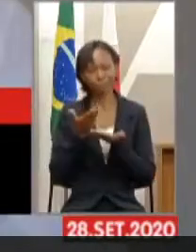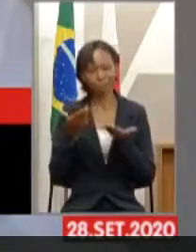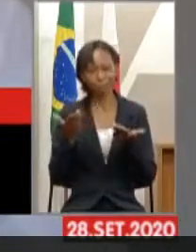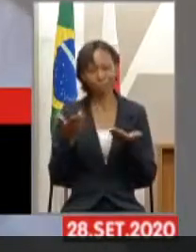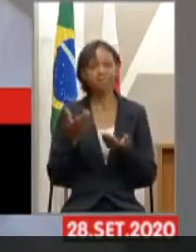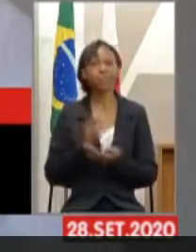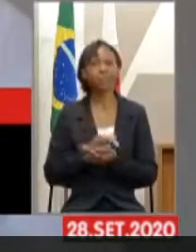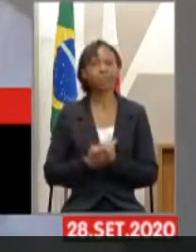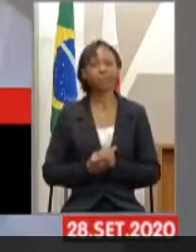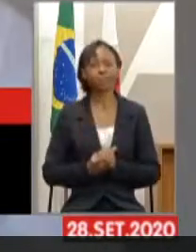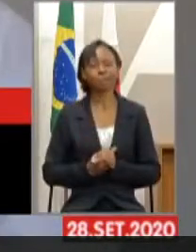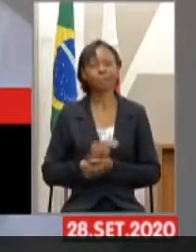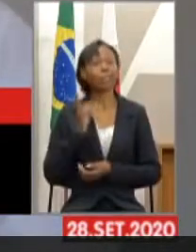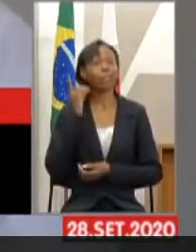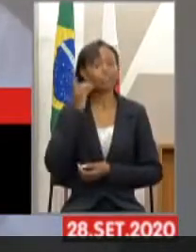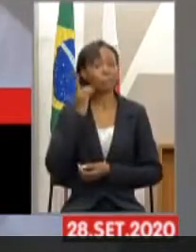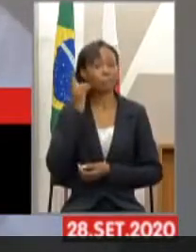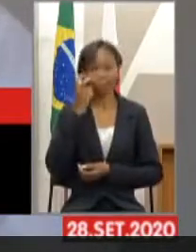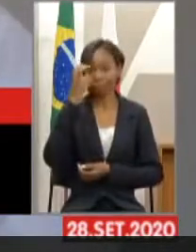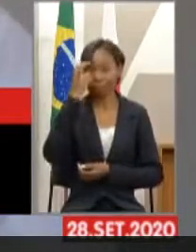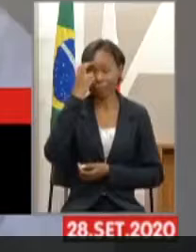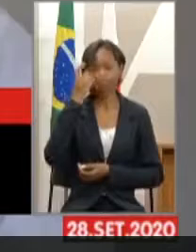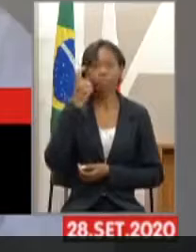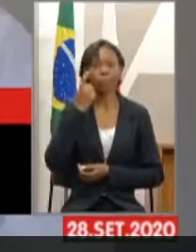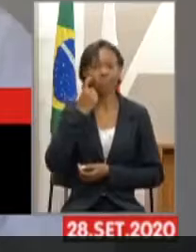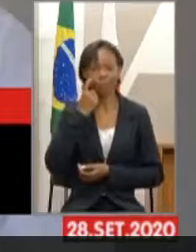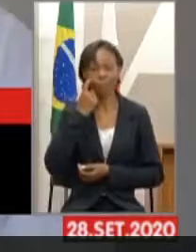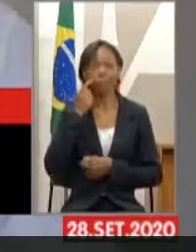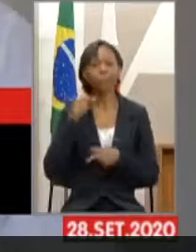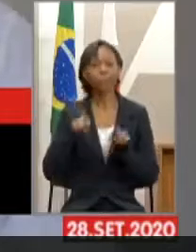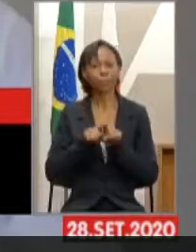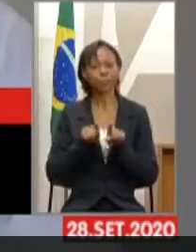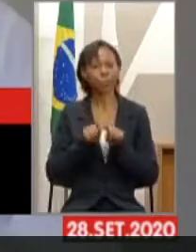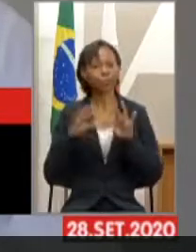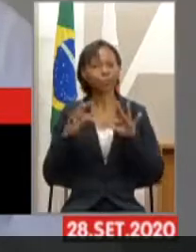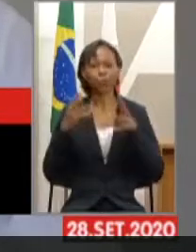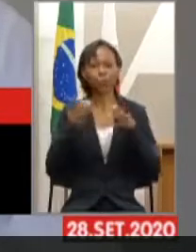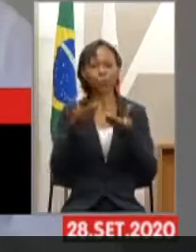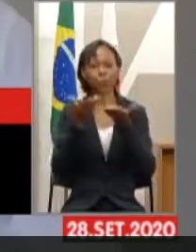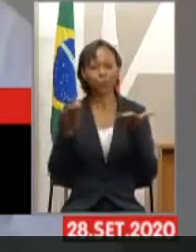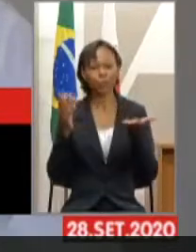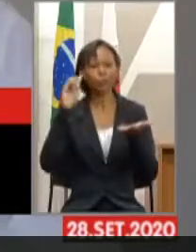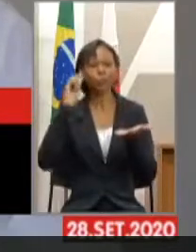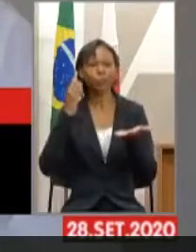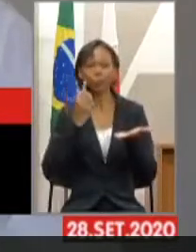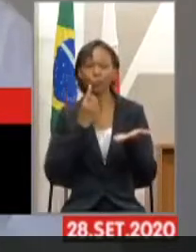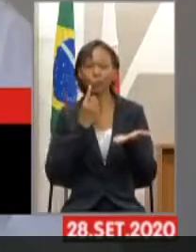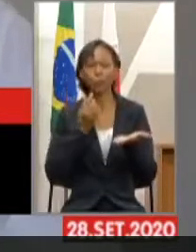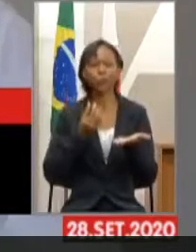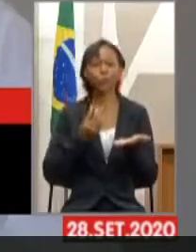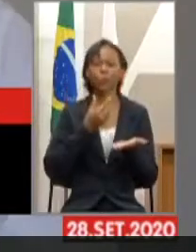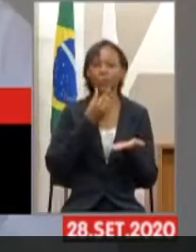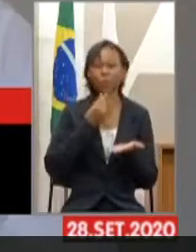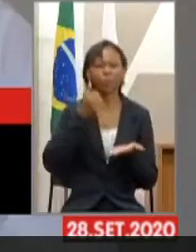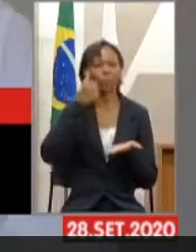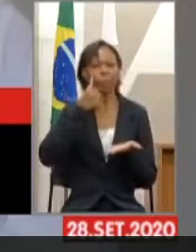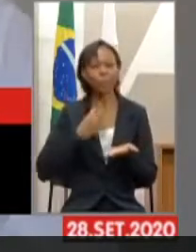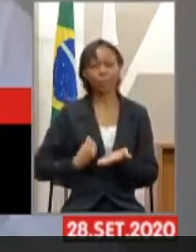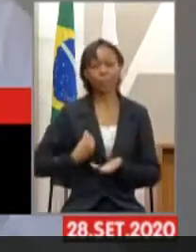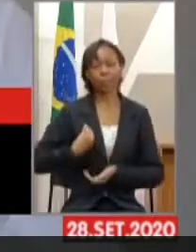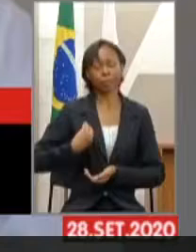Deputado Guilherme, José Guilherme, todos os surdos e surdas que participam dessa audiência.